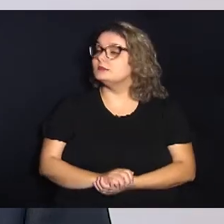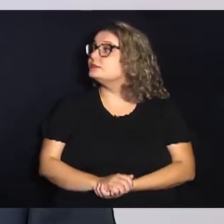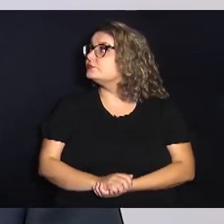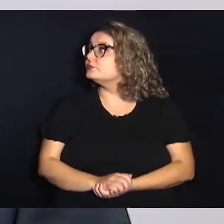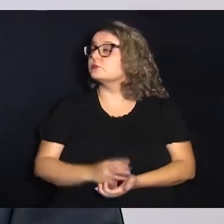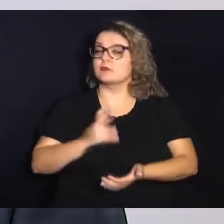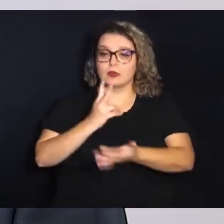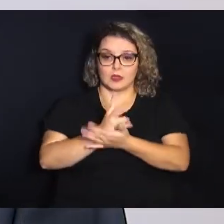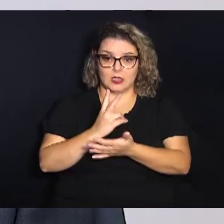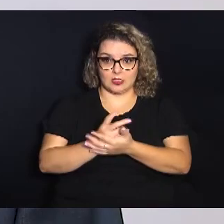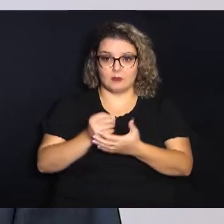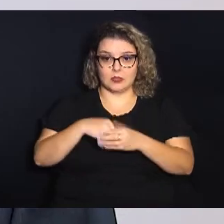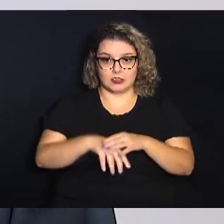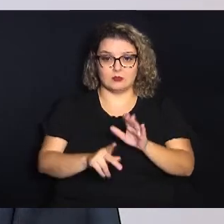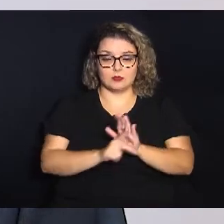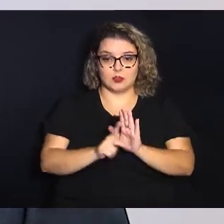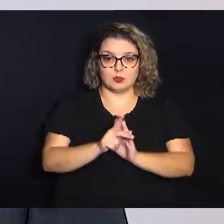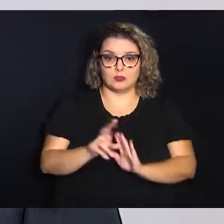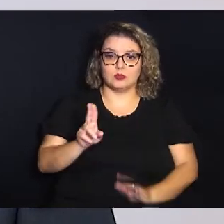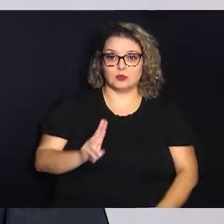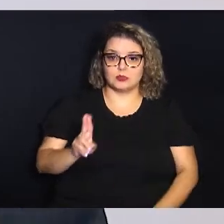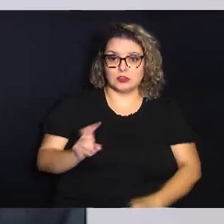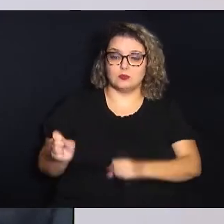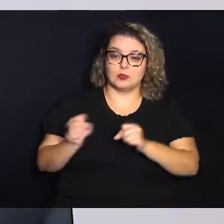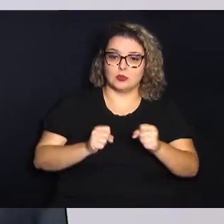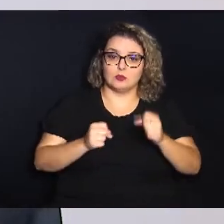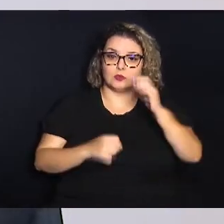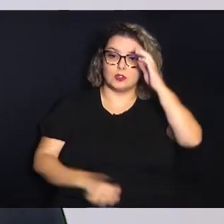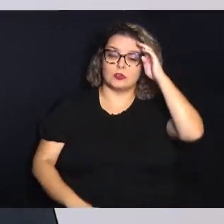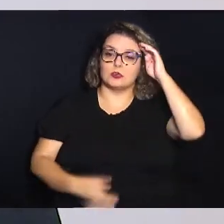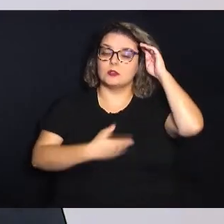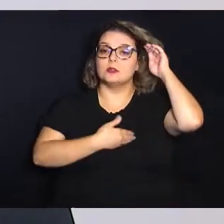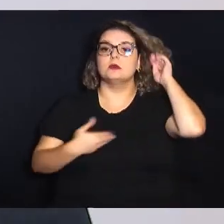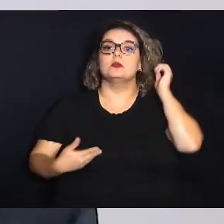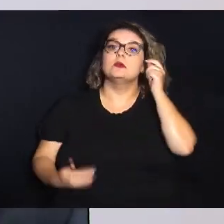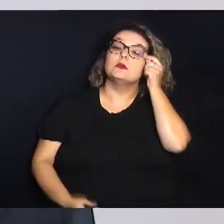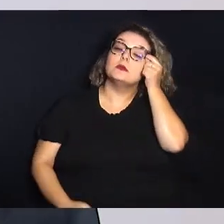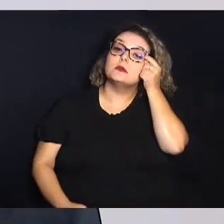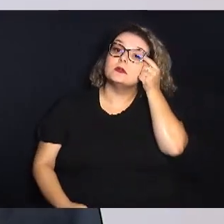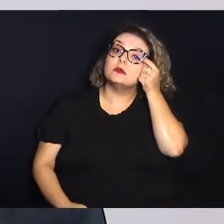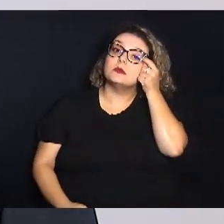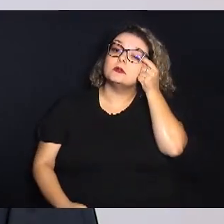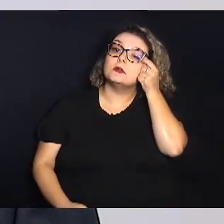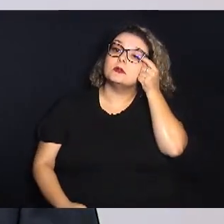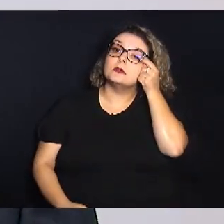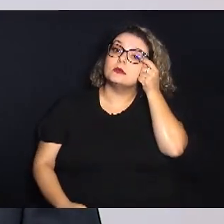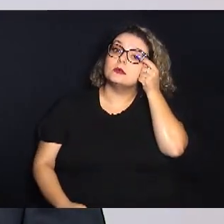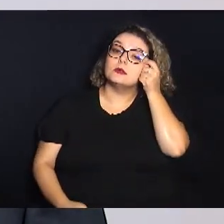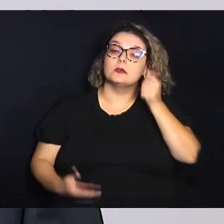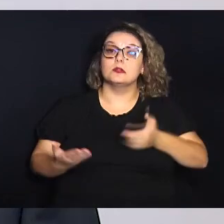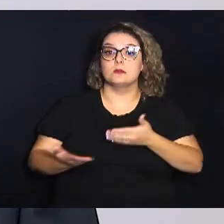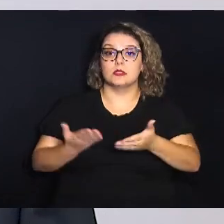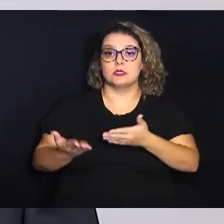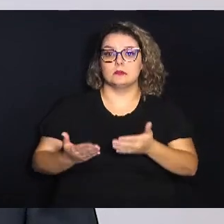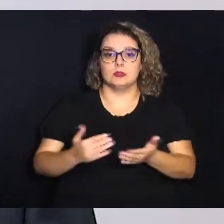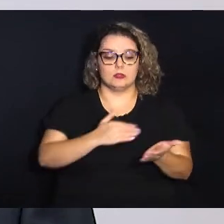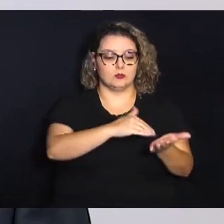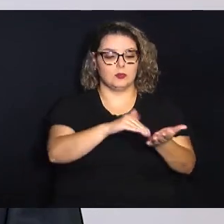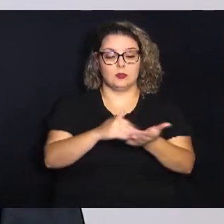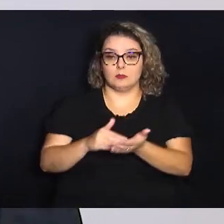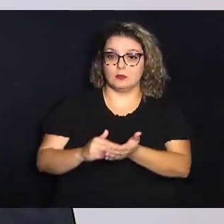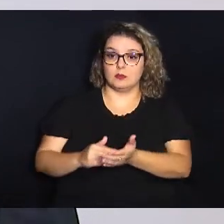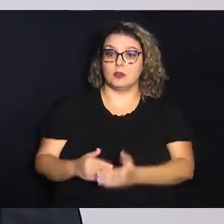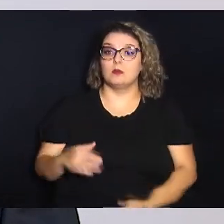sempre coloca num projeto que será regulamentado pelo poder público no tempo que couber Mas agora há uma tratativa com as